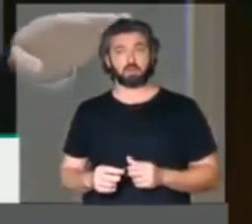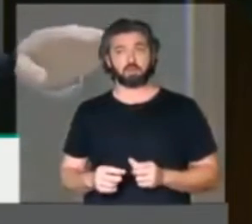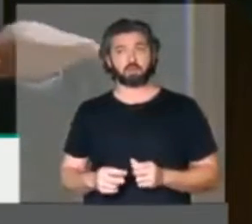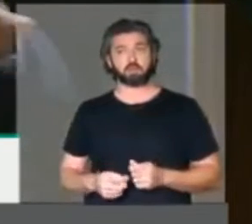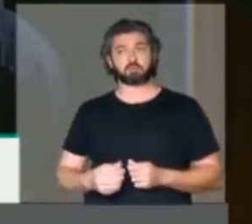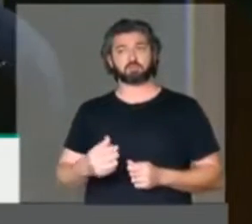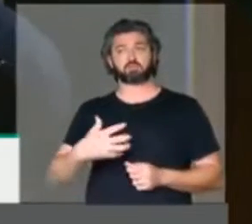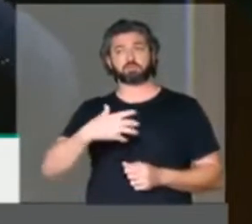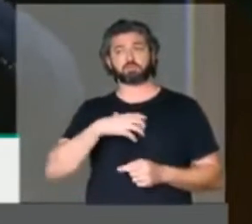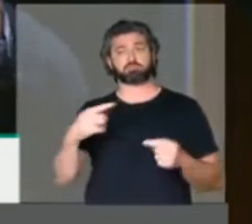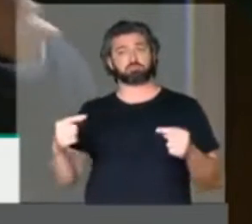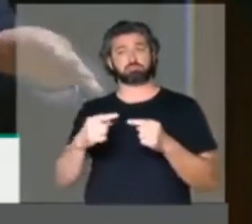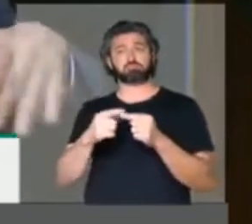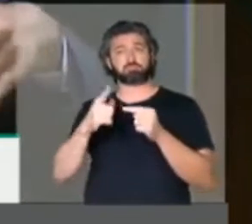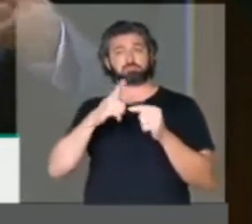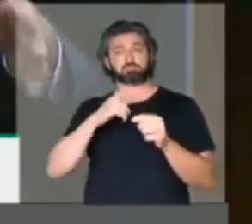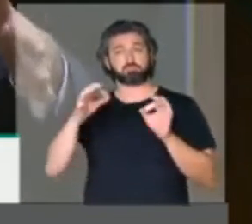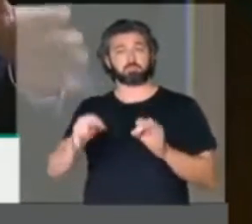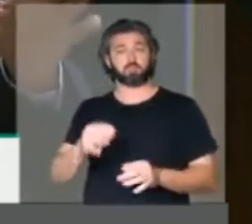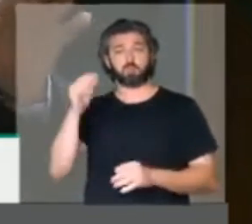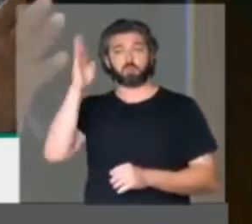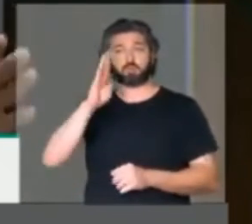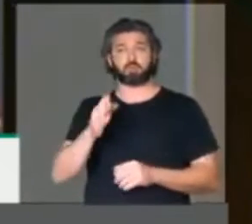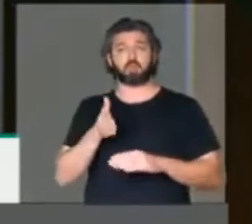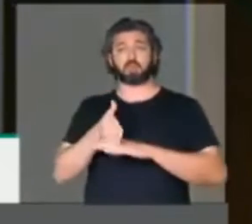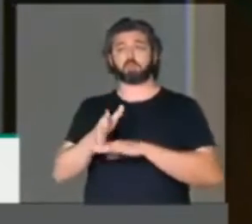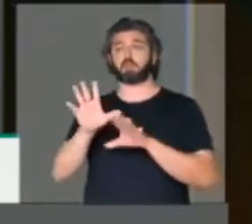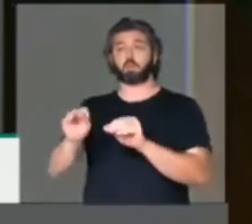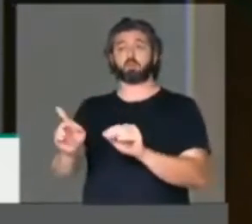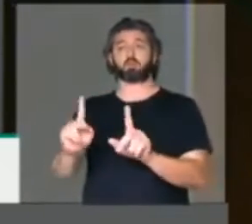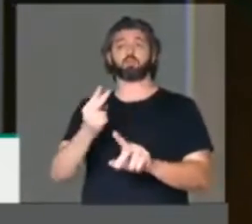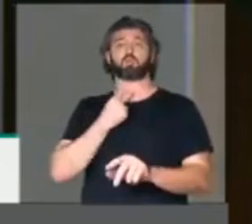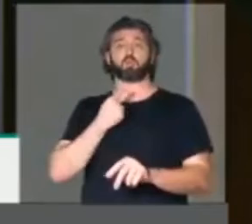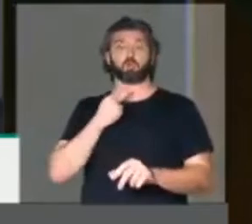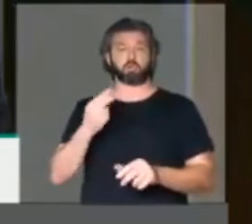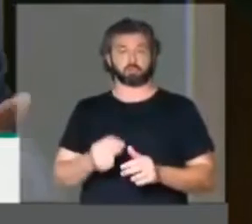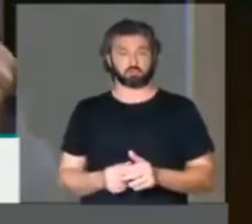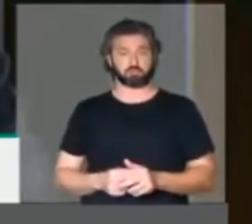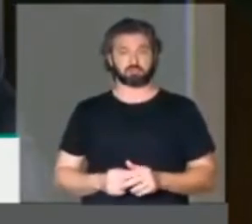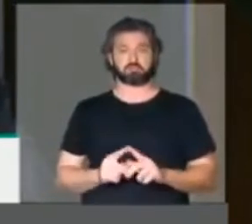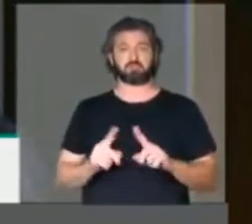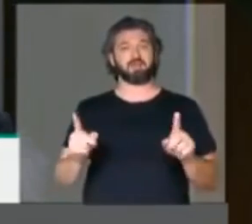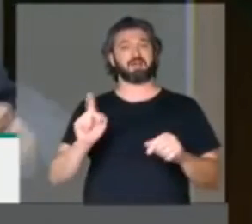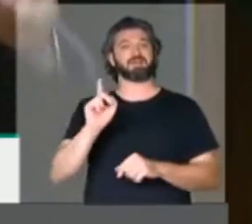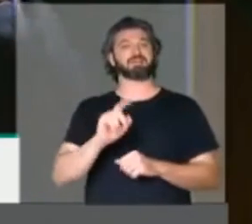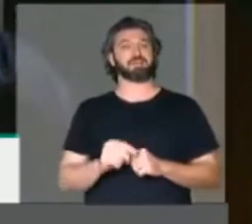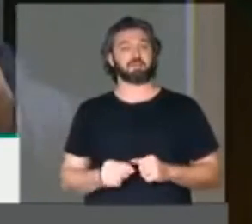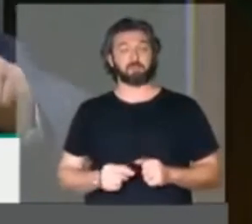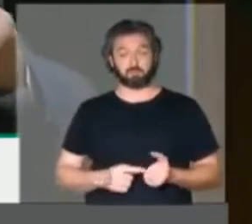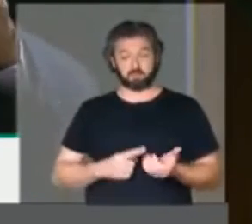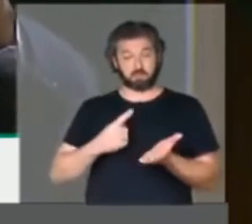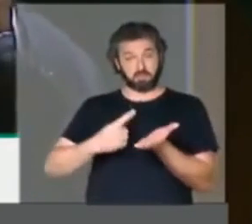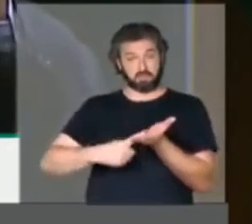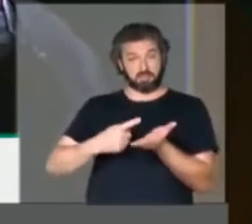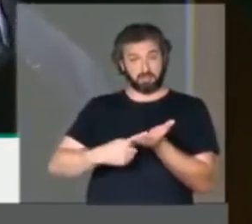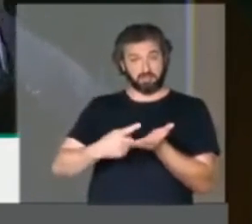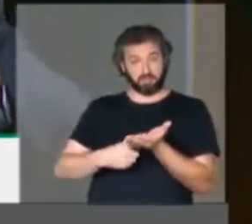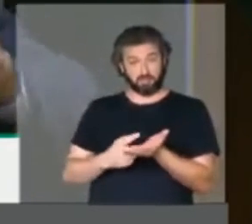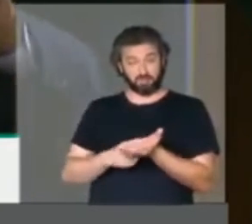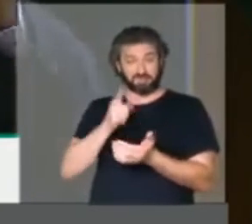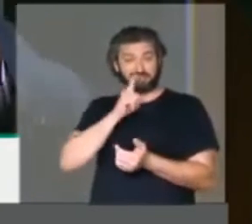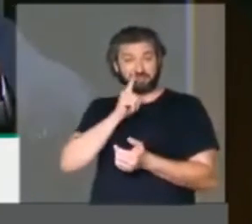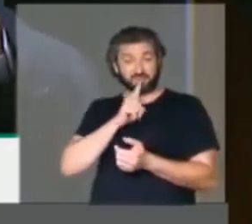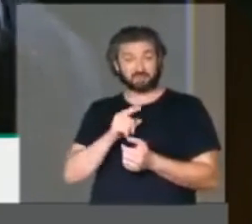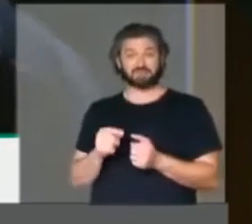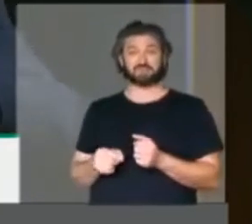forma a que o Brasil não tivesse acesso a ela. Mas não, o acordo que os